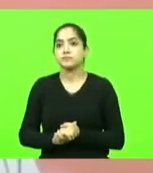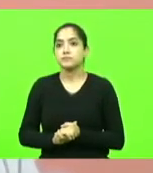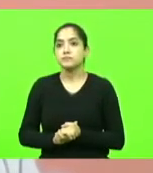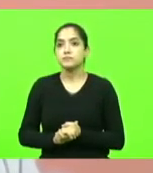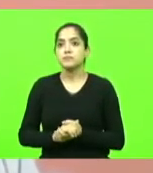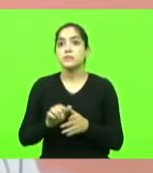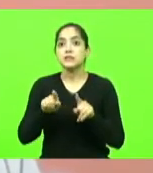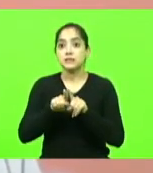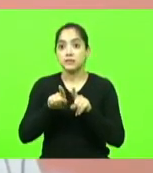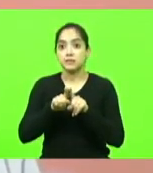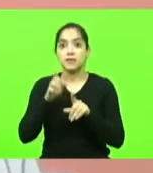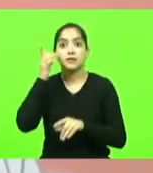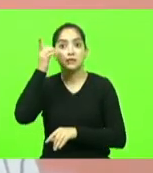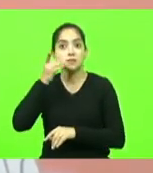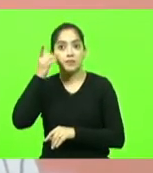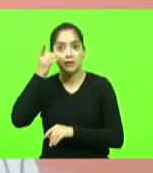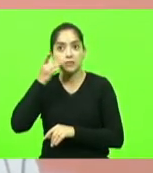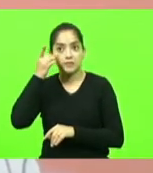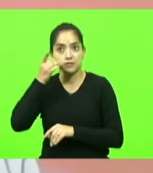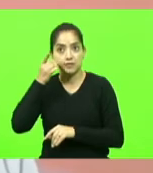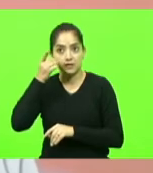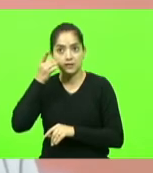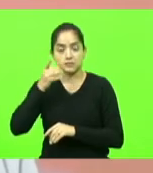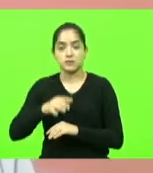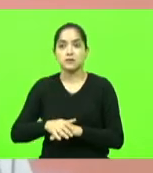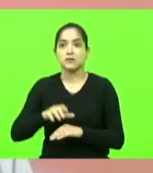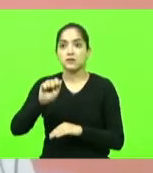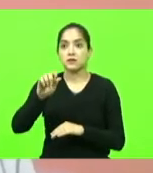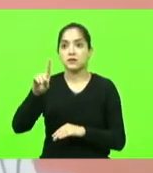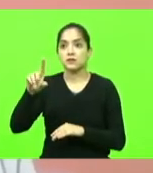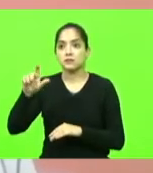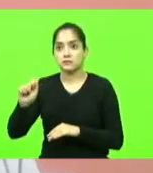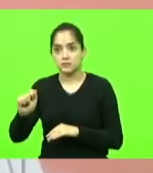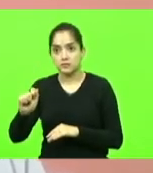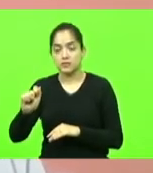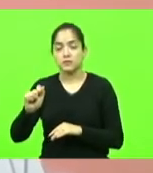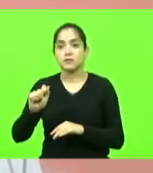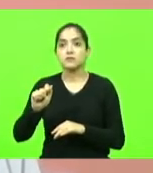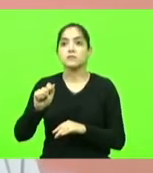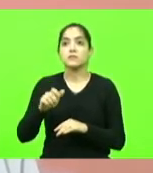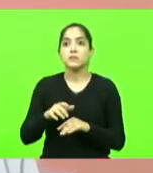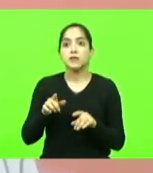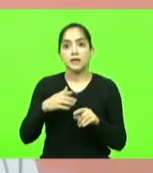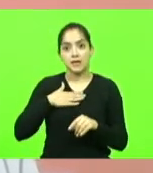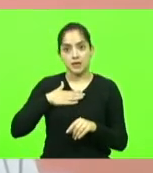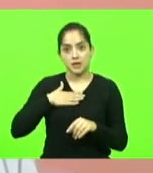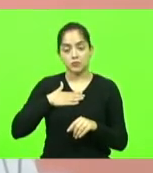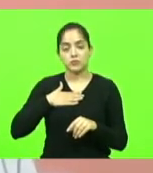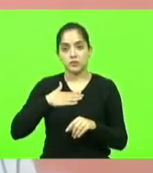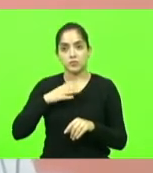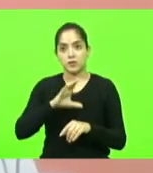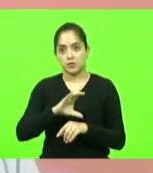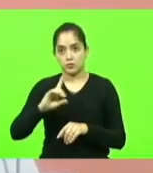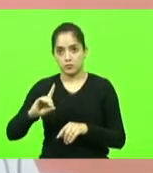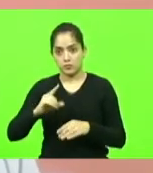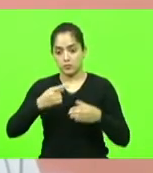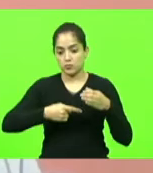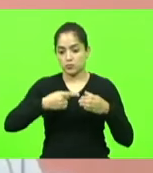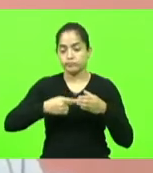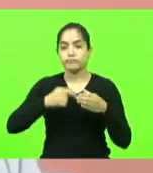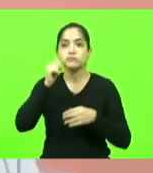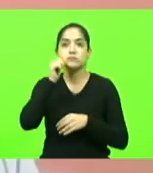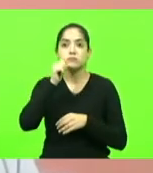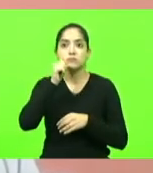parlamentares desta casa a deputada Ada que é procuradora da mulher eu que coordeno a bancada feminina as